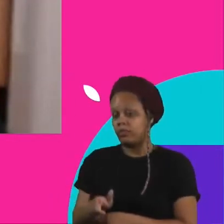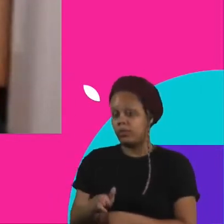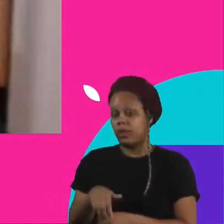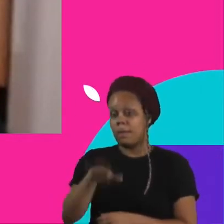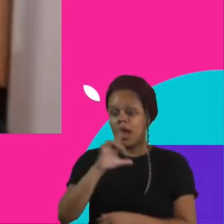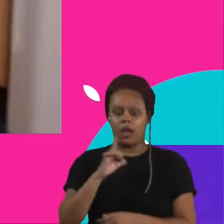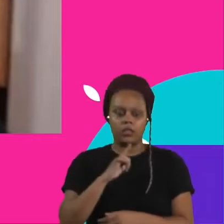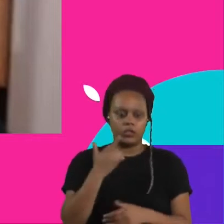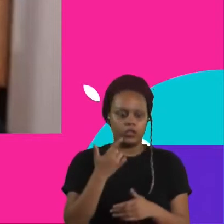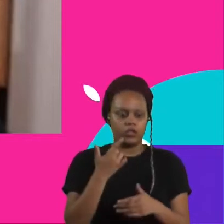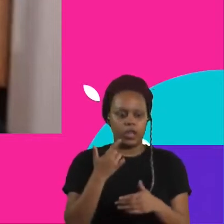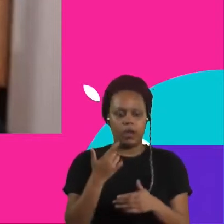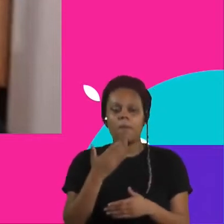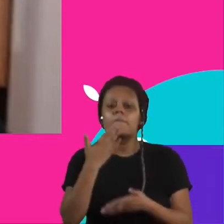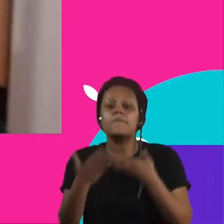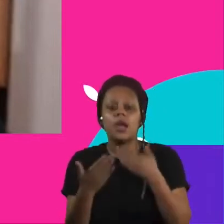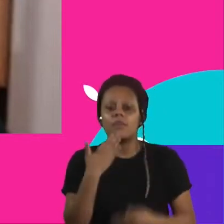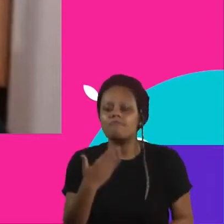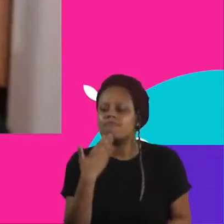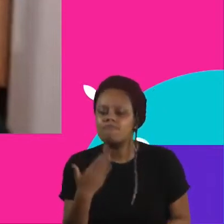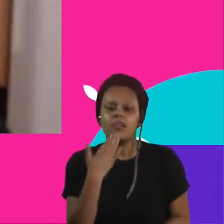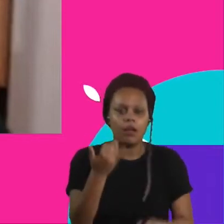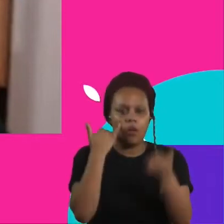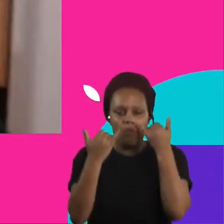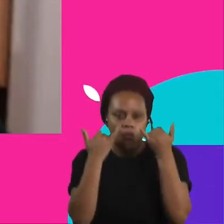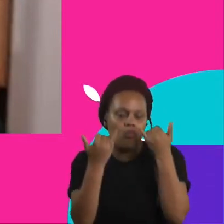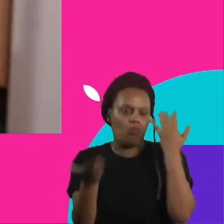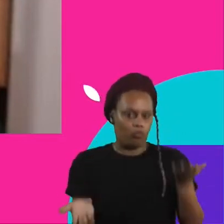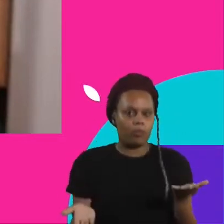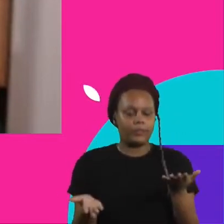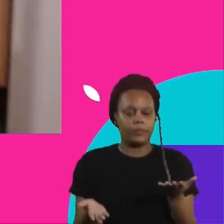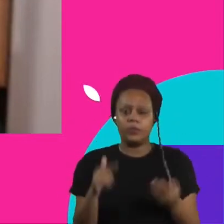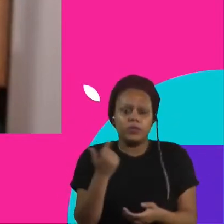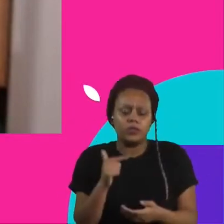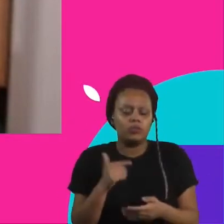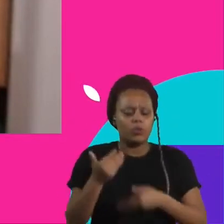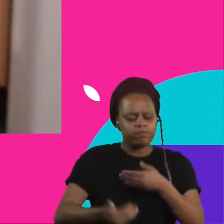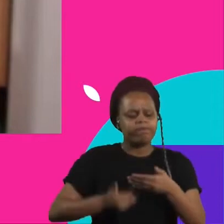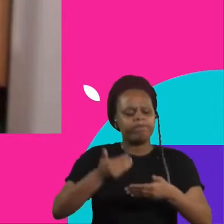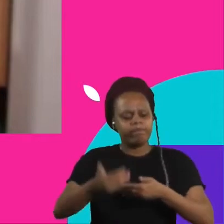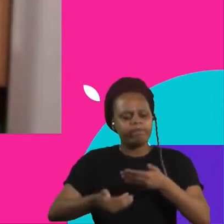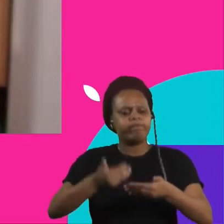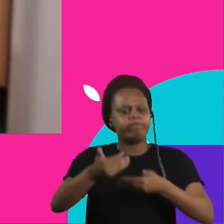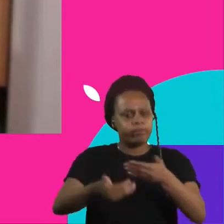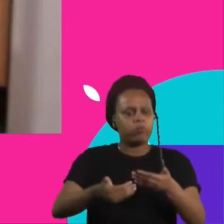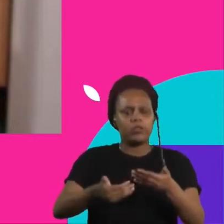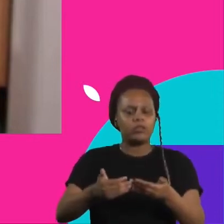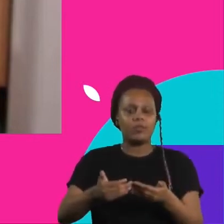de pedidos de informação. e não tinha uma... um processo pra ajudar a responder esses pedidos.